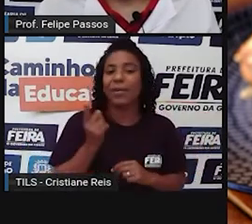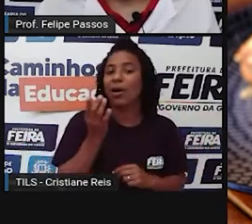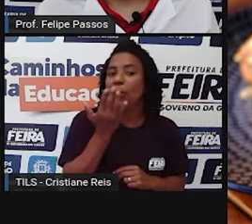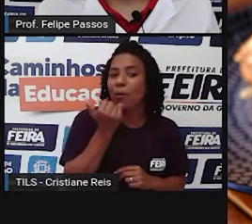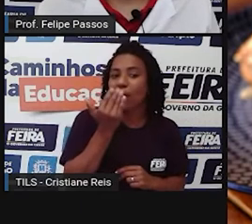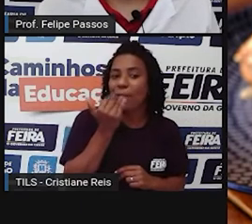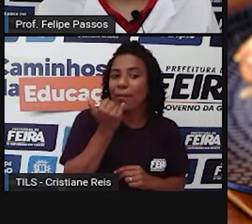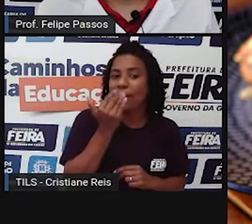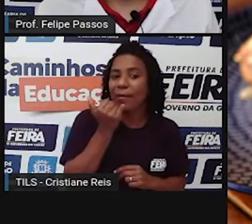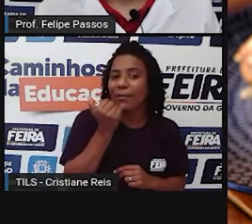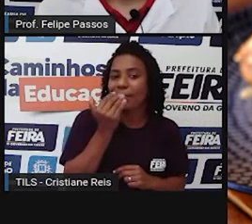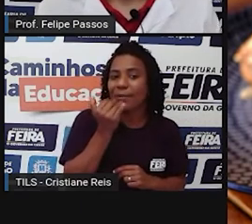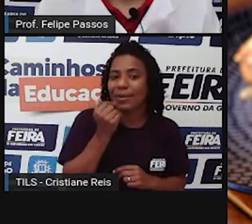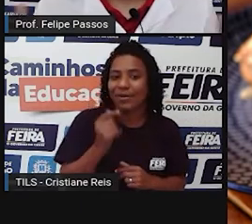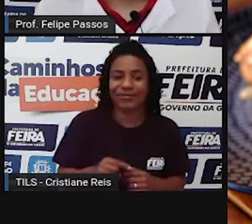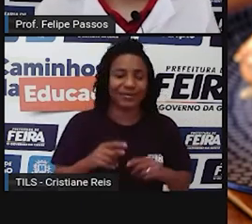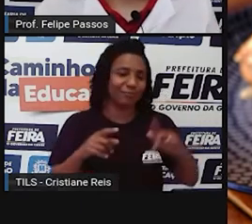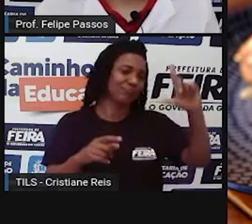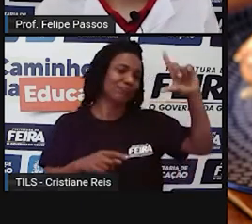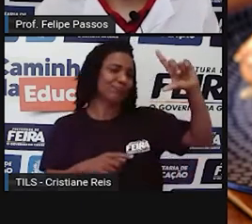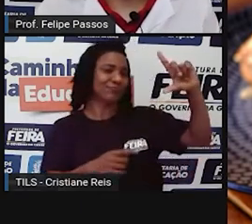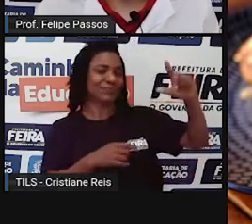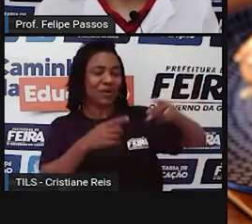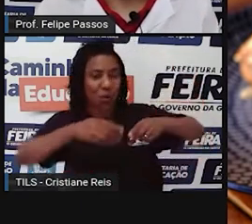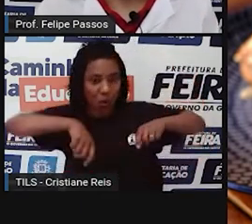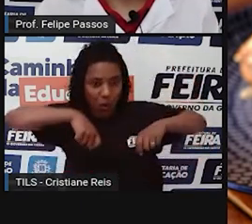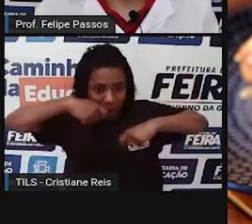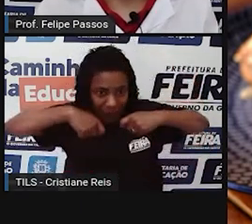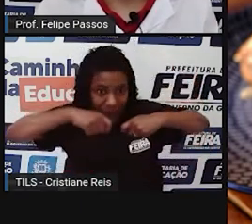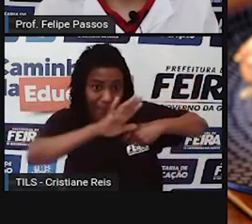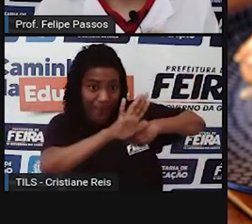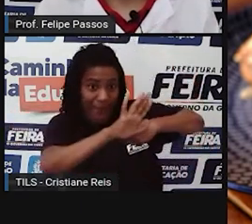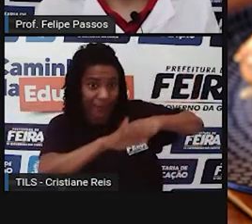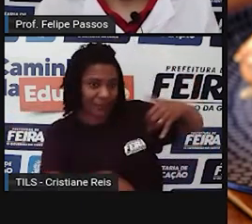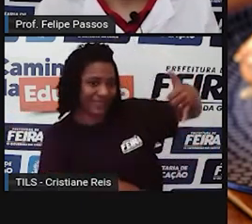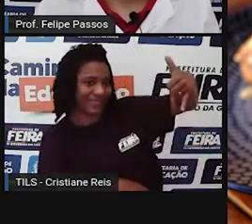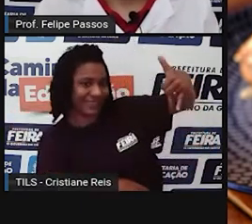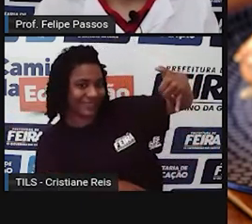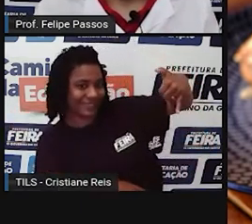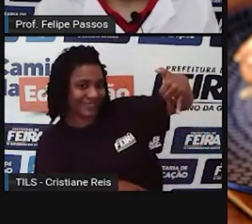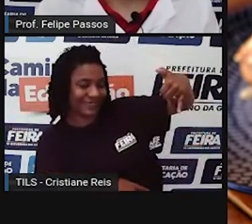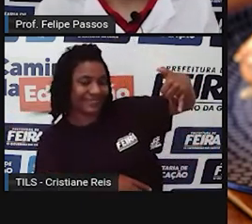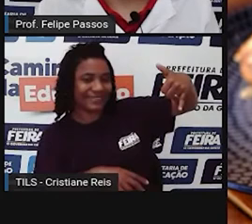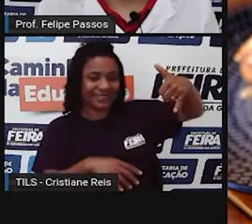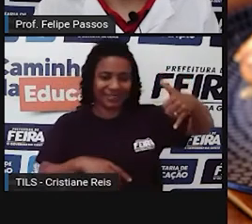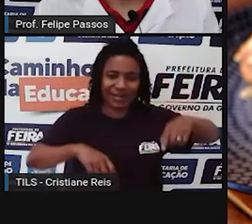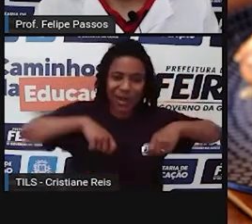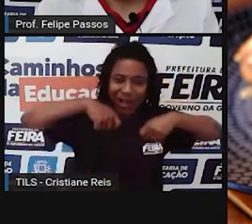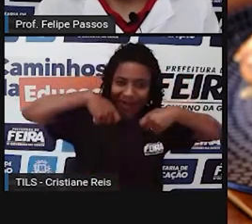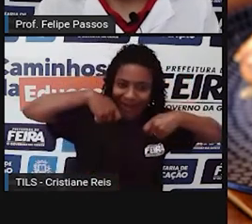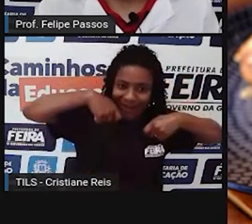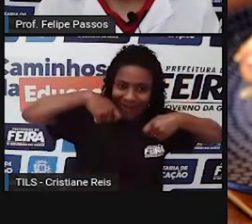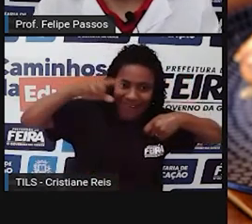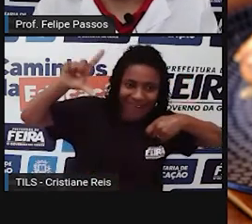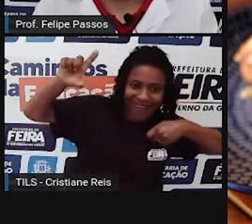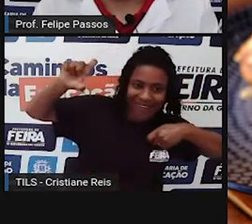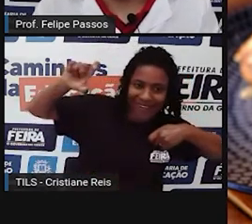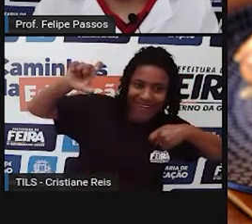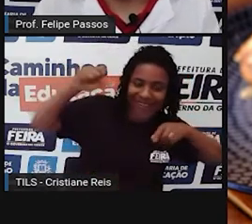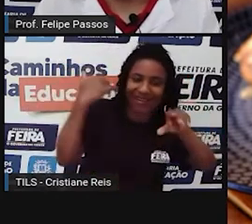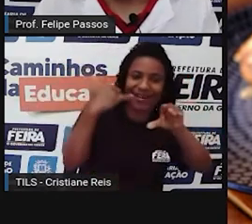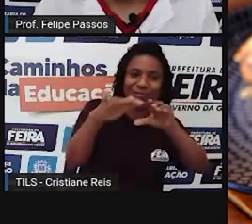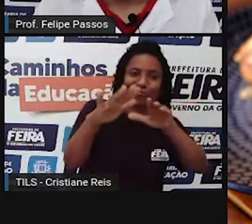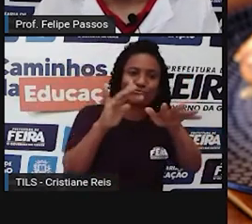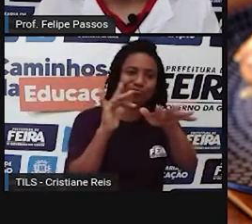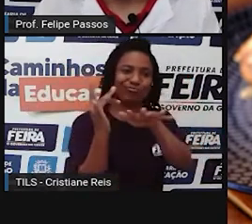exemplo, então, olha aí, quantas pessoas tiram foto, né? Do jantar, do almoço, antes de comer, tira foto para postar